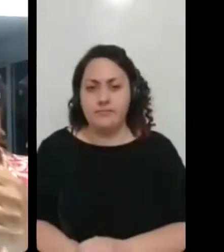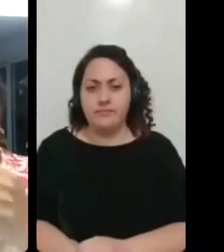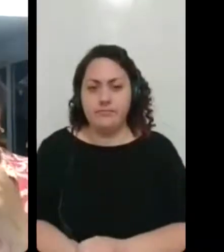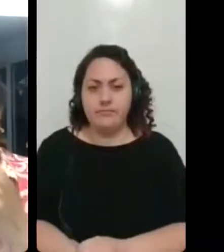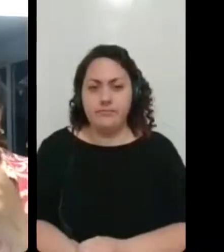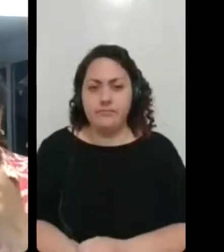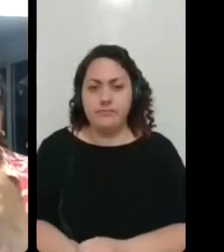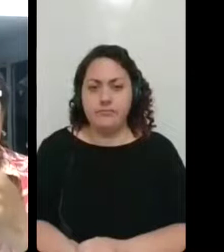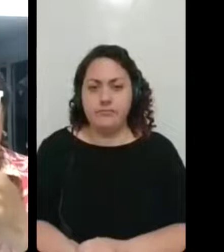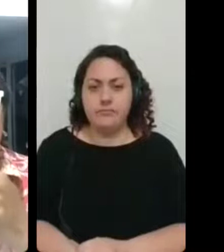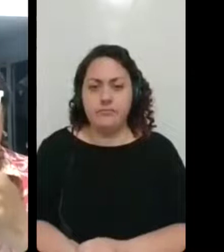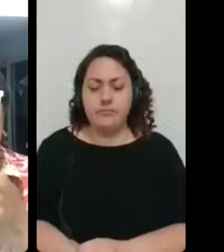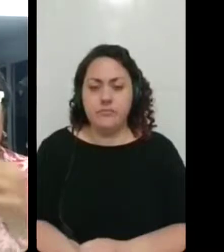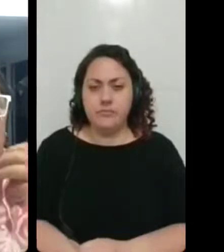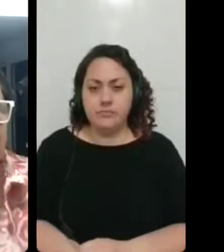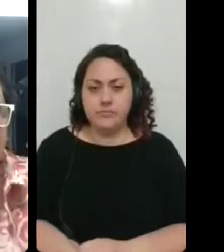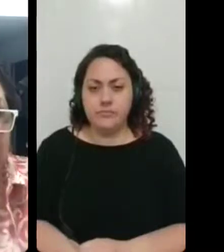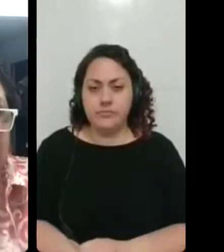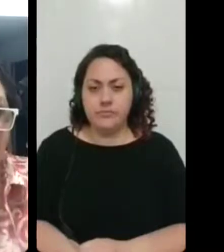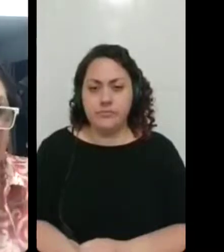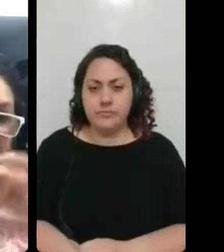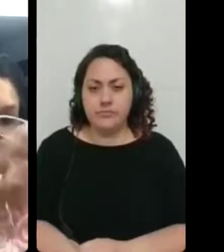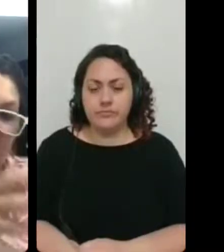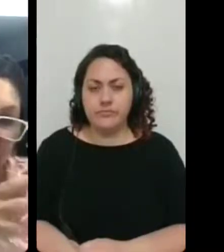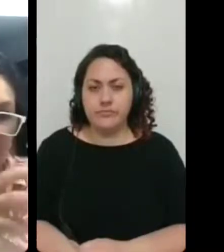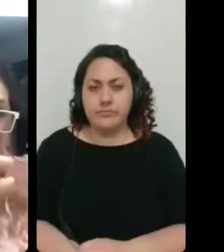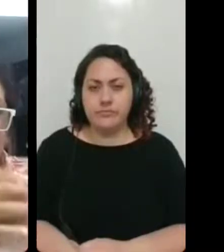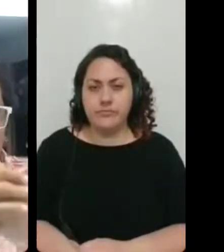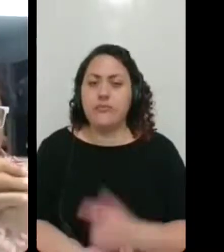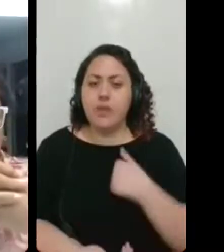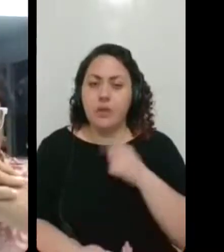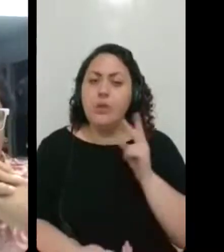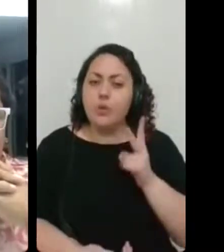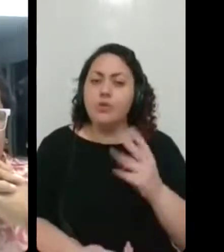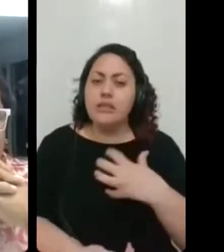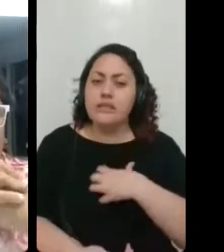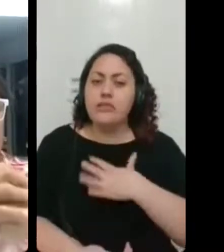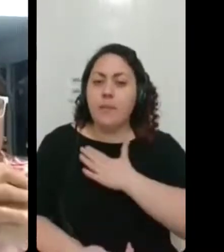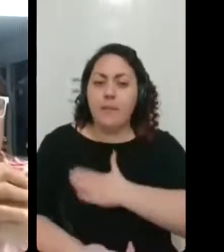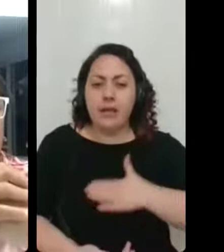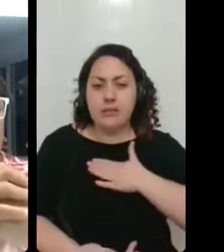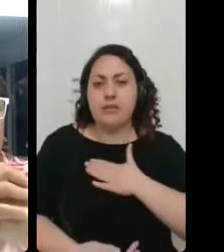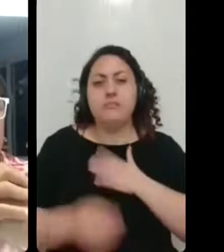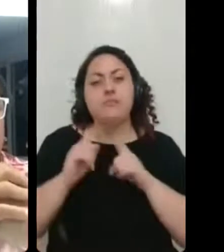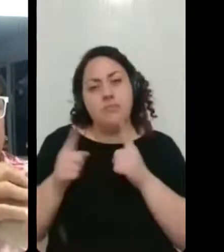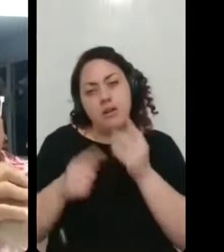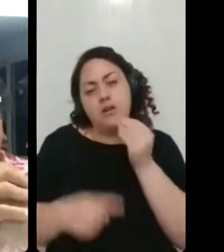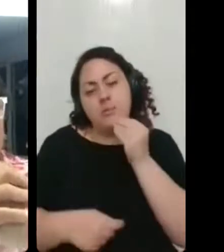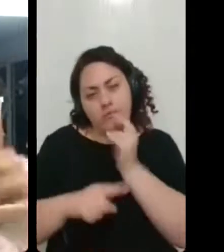nada que não seja prazeroso, mas cuidadoso, é óbvio, né? Então,